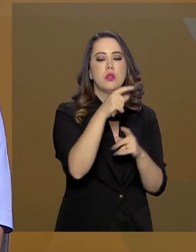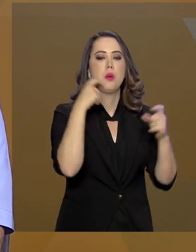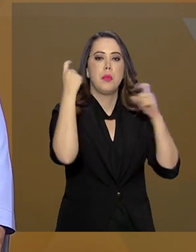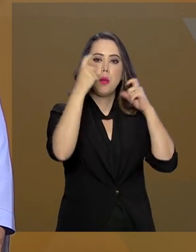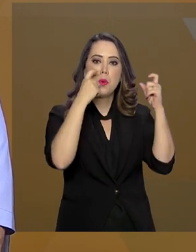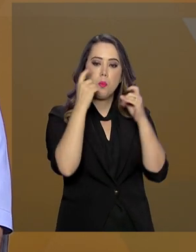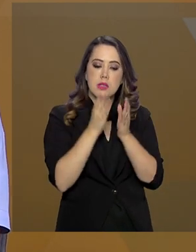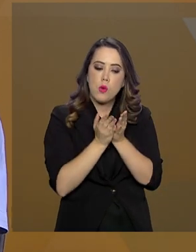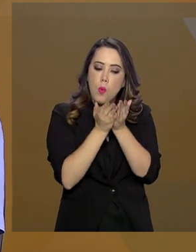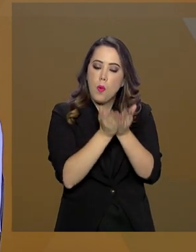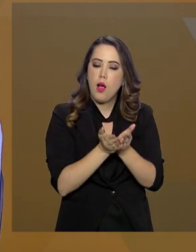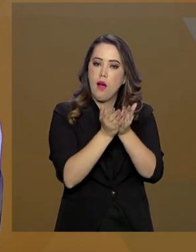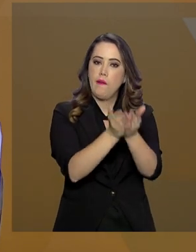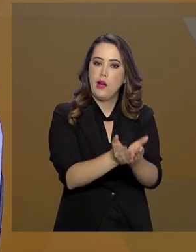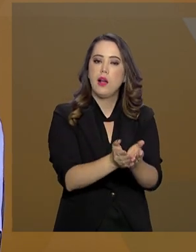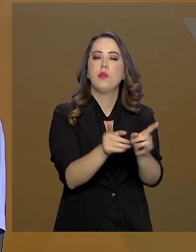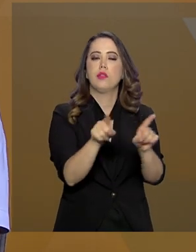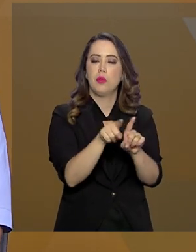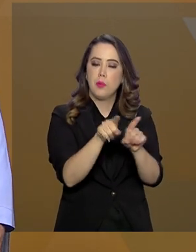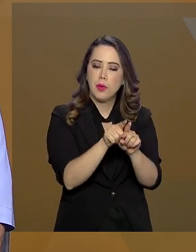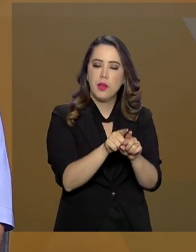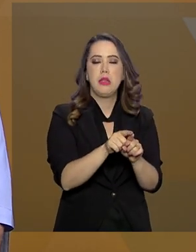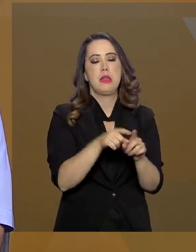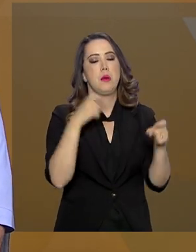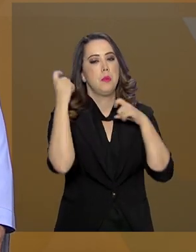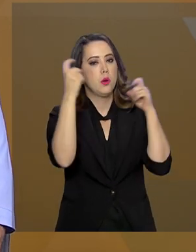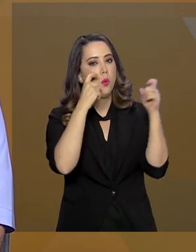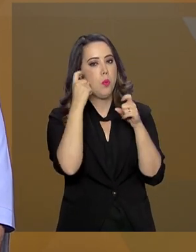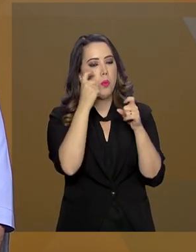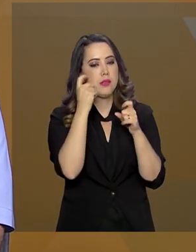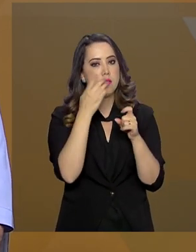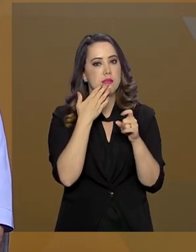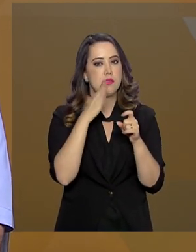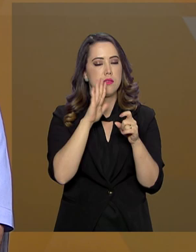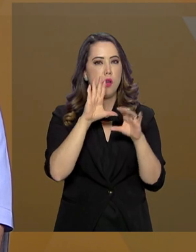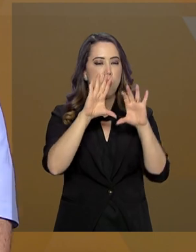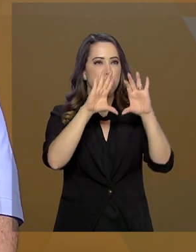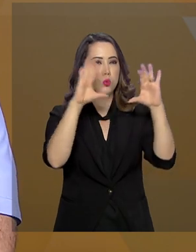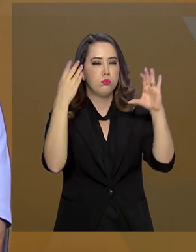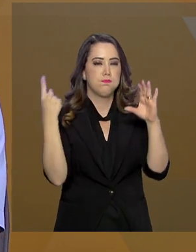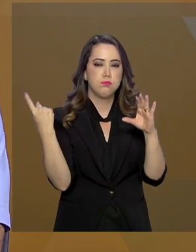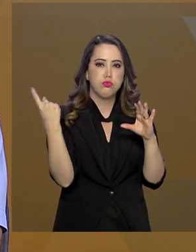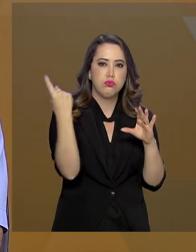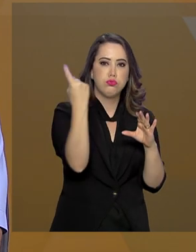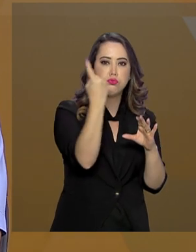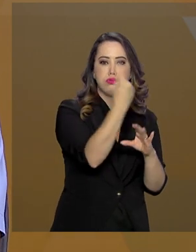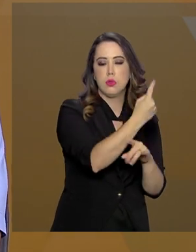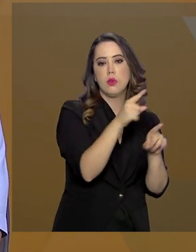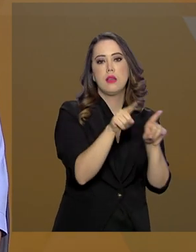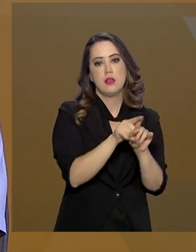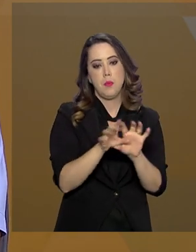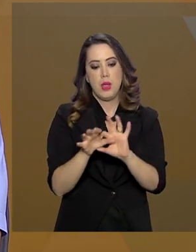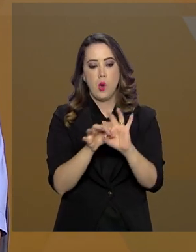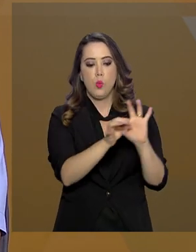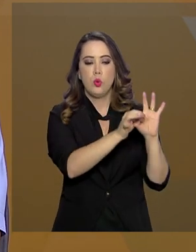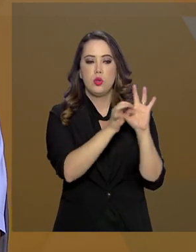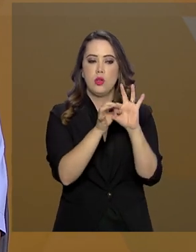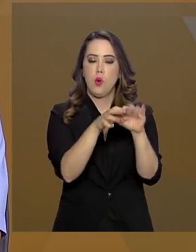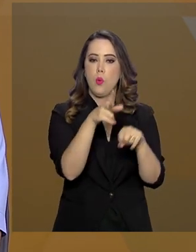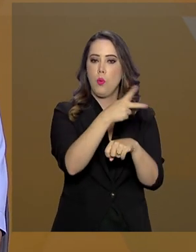fronteira marítima e a fronteira aérea. E um terceiro ponto, que para a gente realmente é muito importante, é essa maior integração com os países vizinhos.